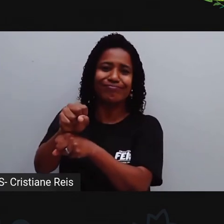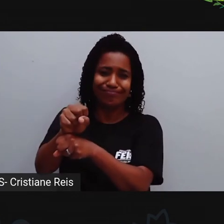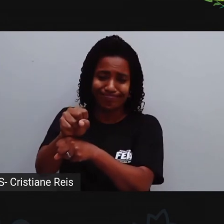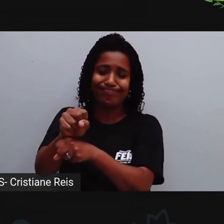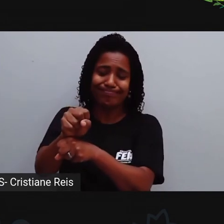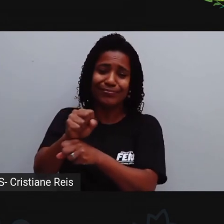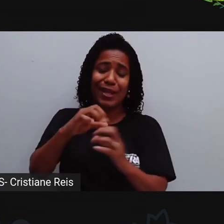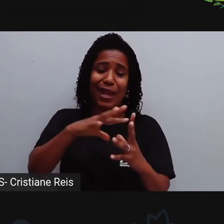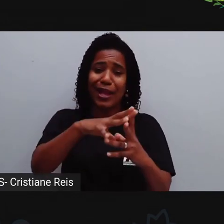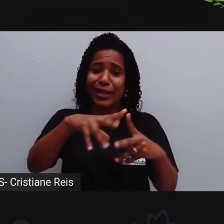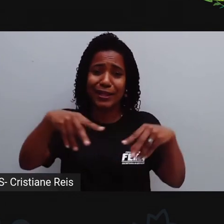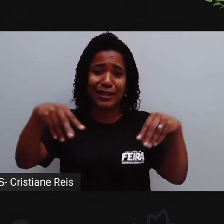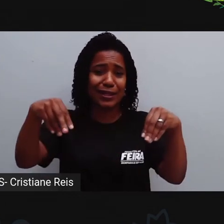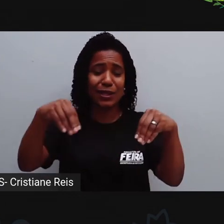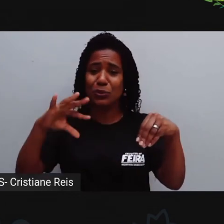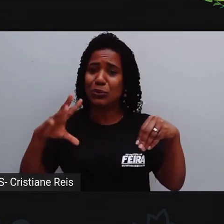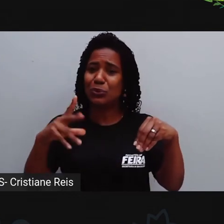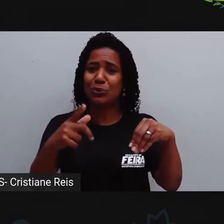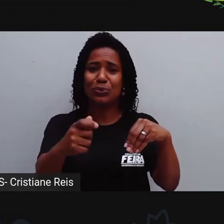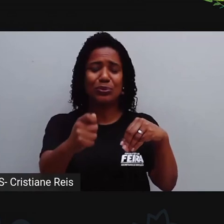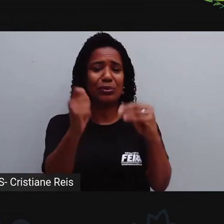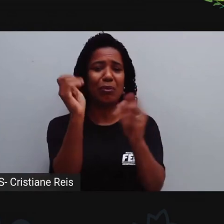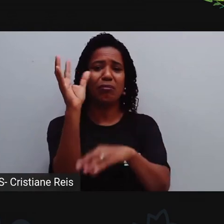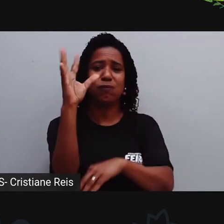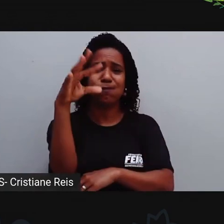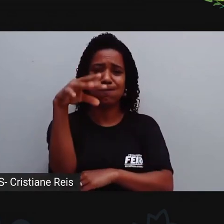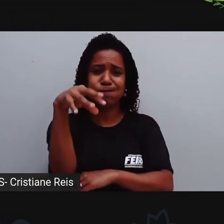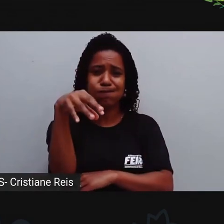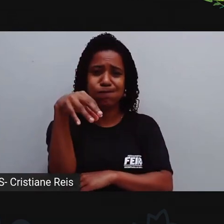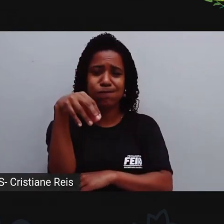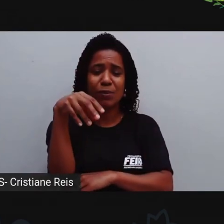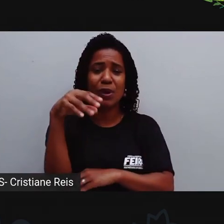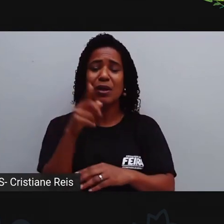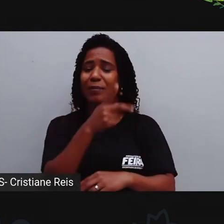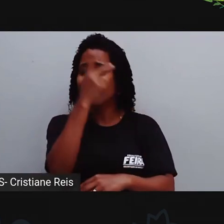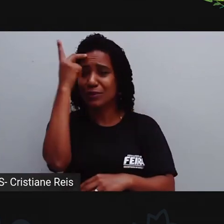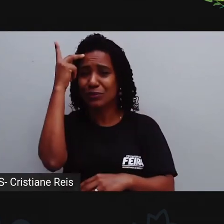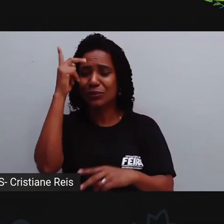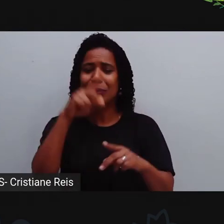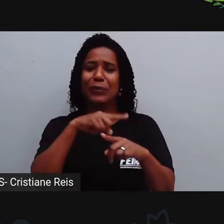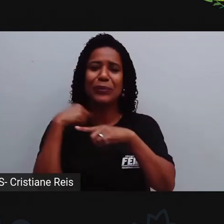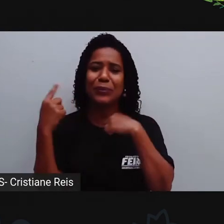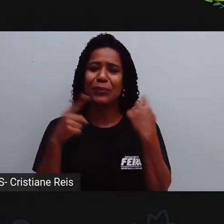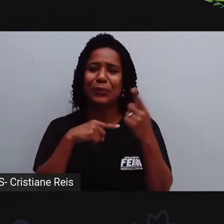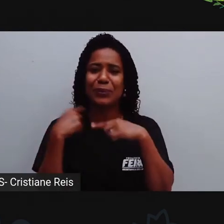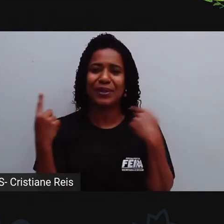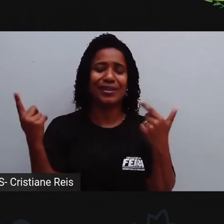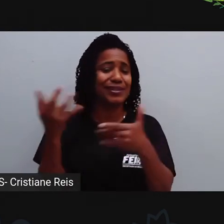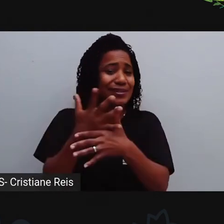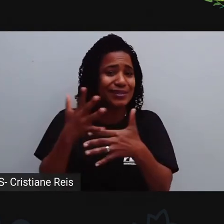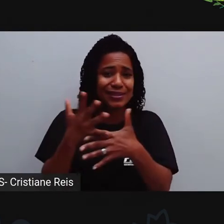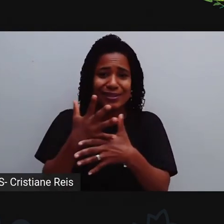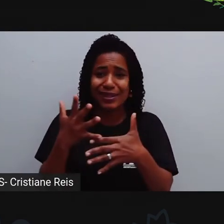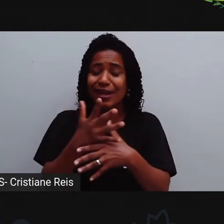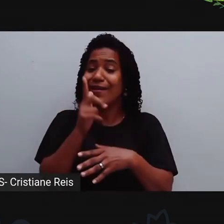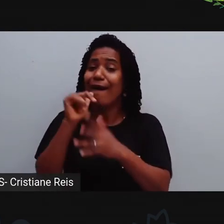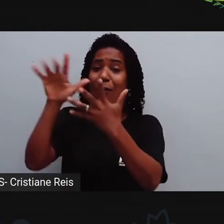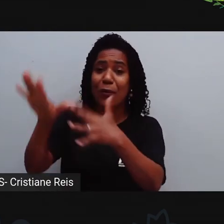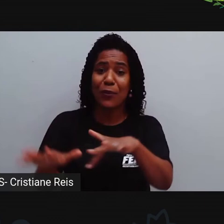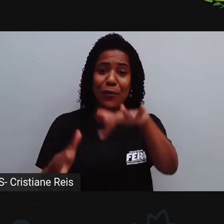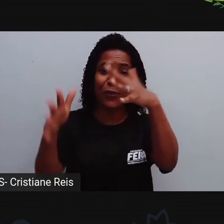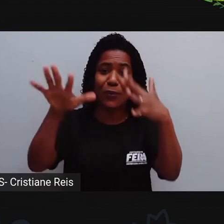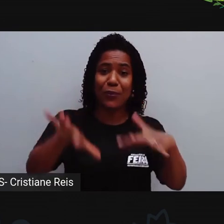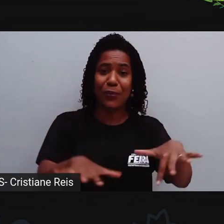violentamente daqui as pessoas, as árvores, os animais, as cidades, oceanos e até